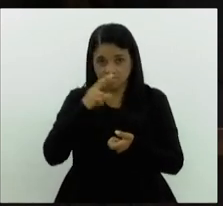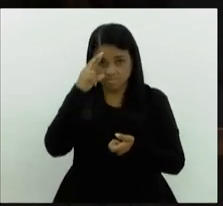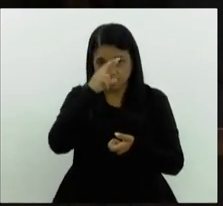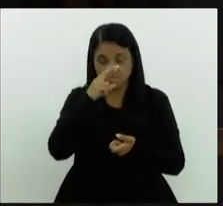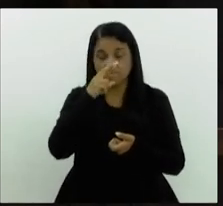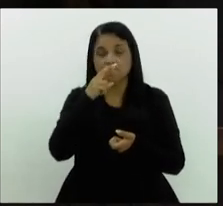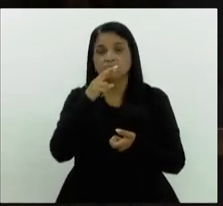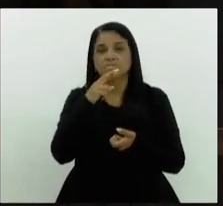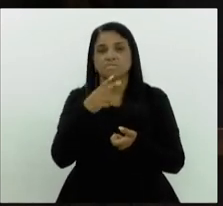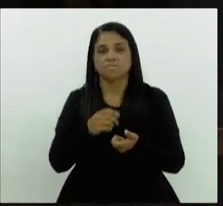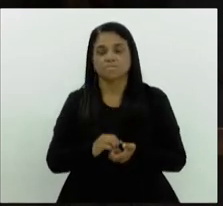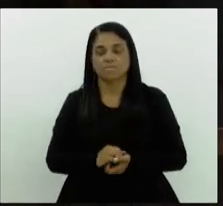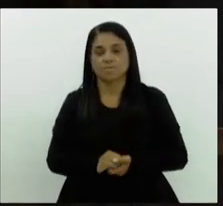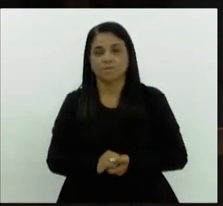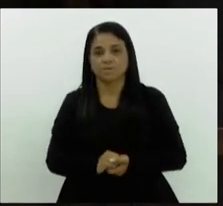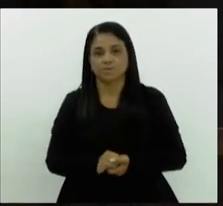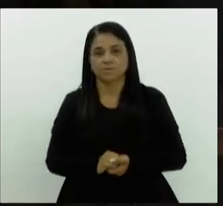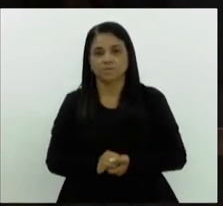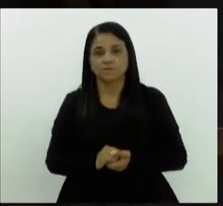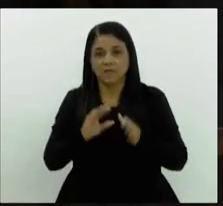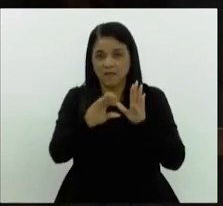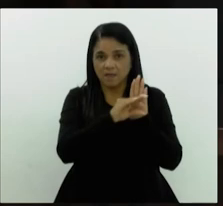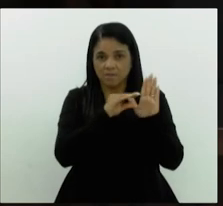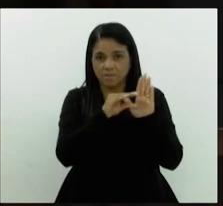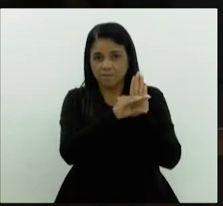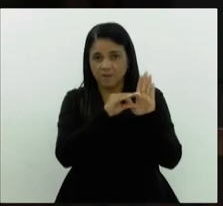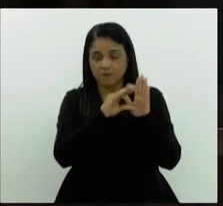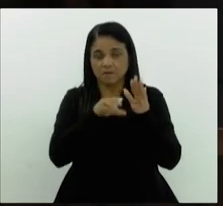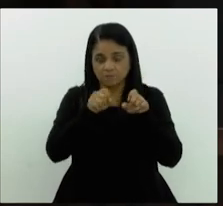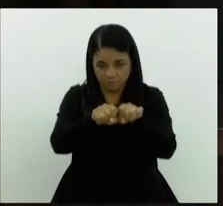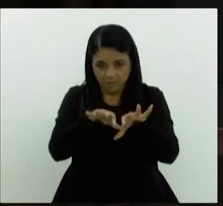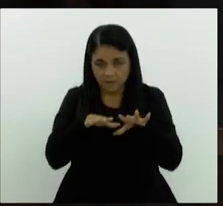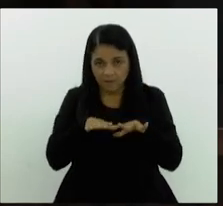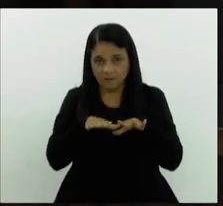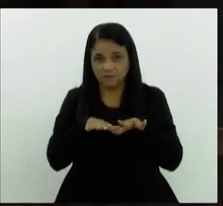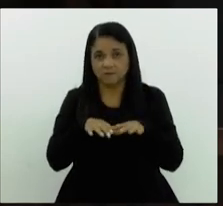controle, a emenda de plenários.